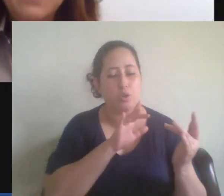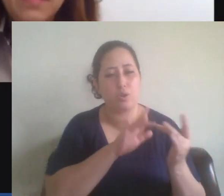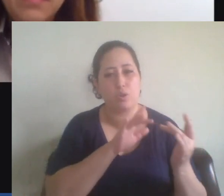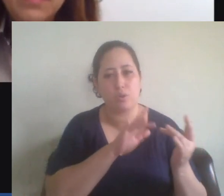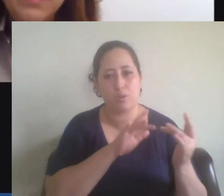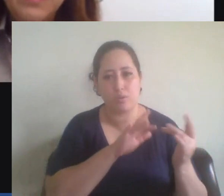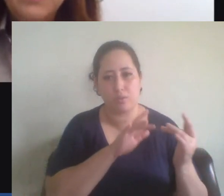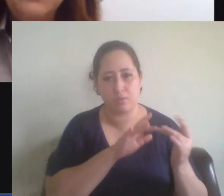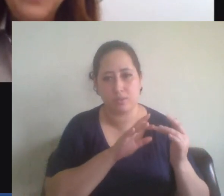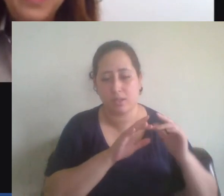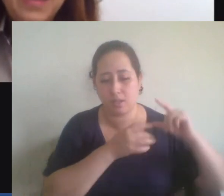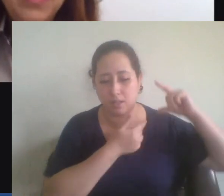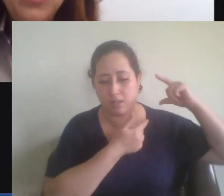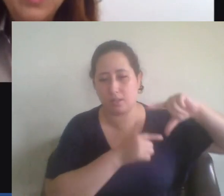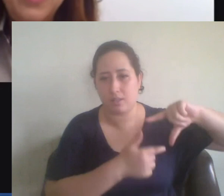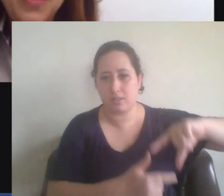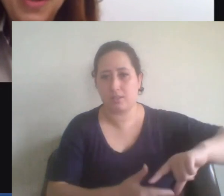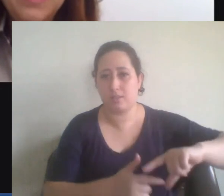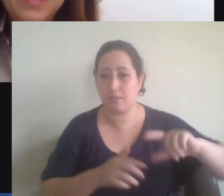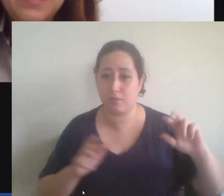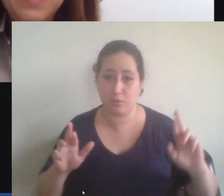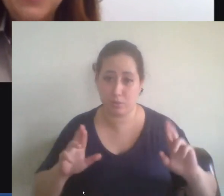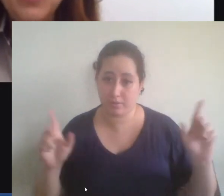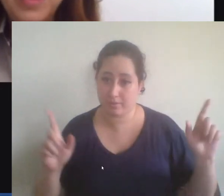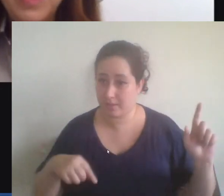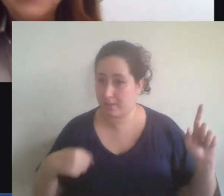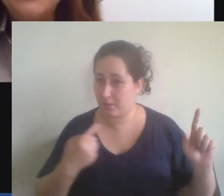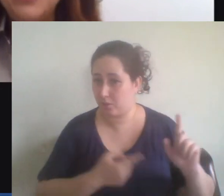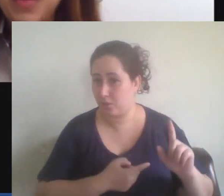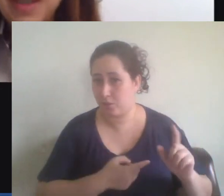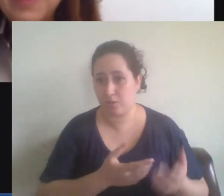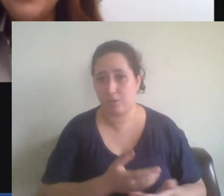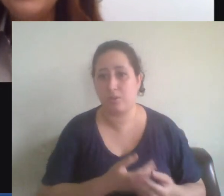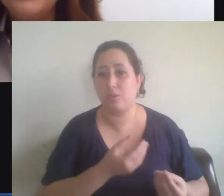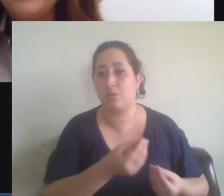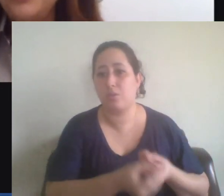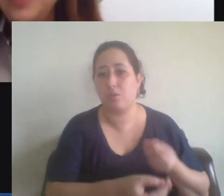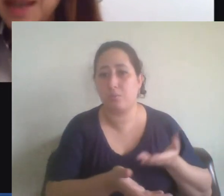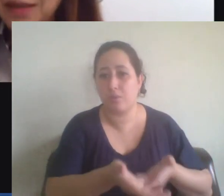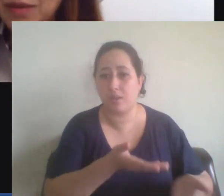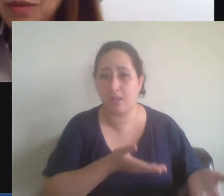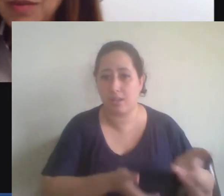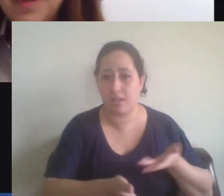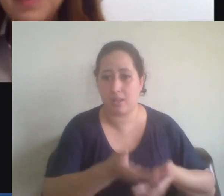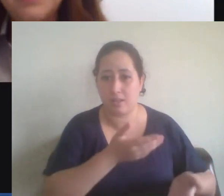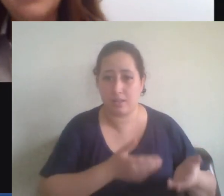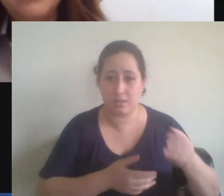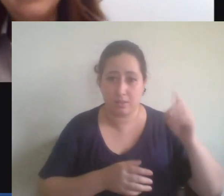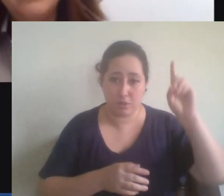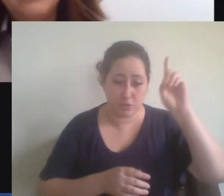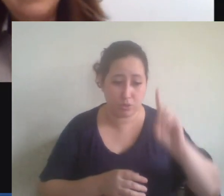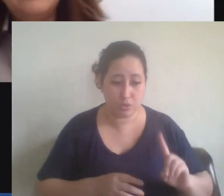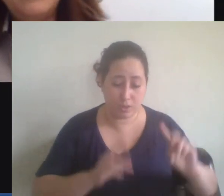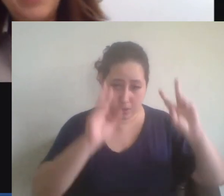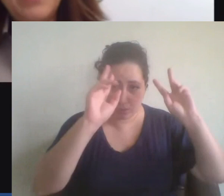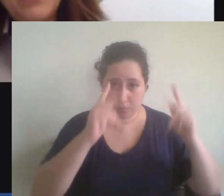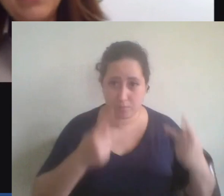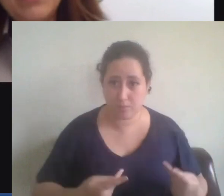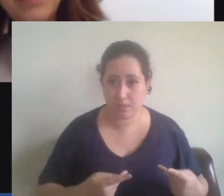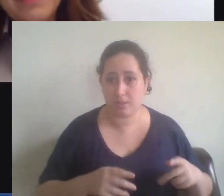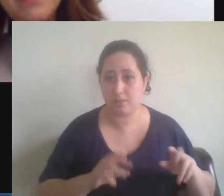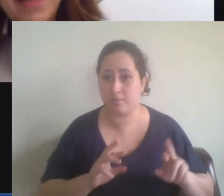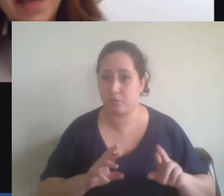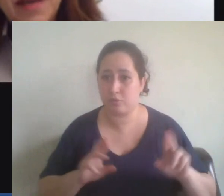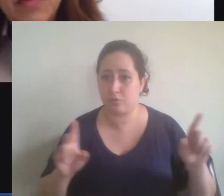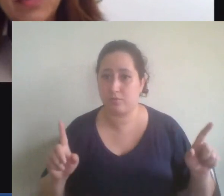tradição diferente da nossa, em termos de relações com os direitos humanos, e também